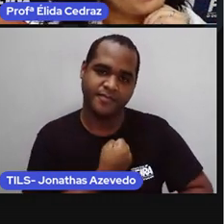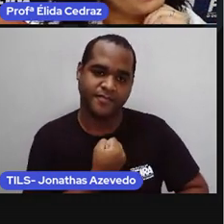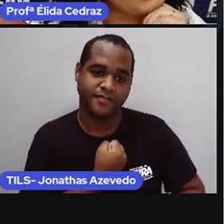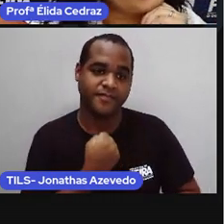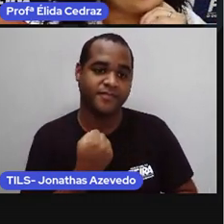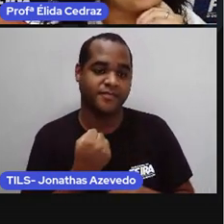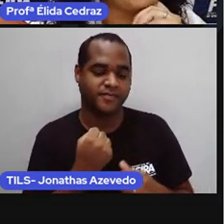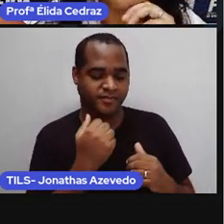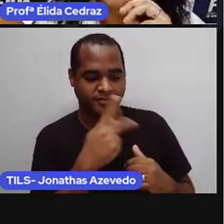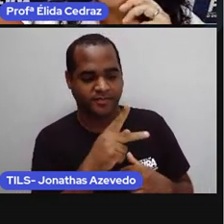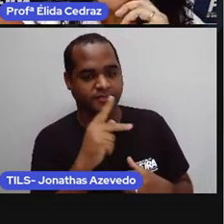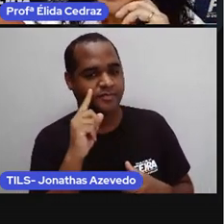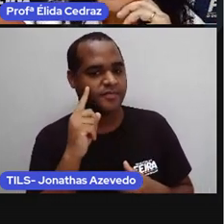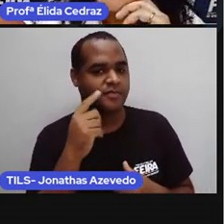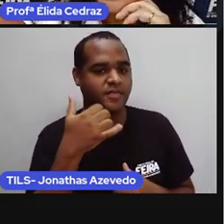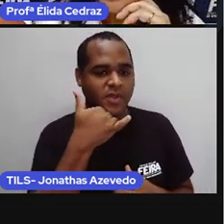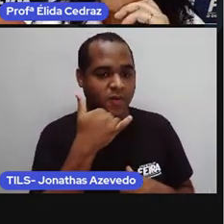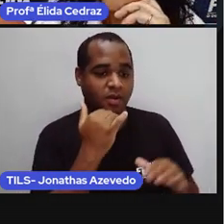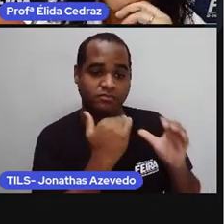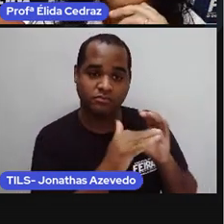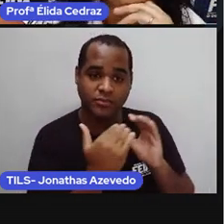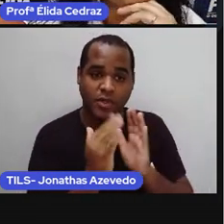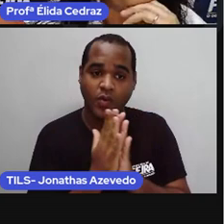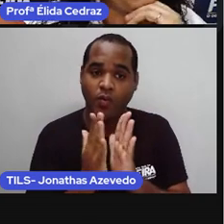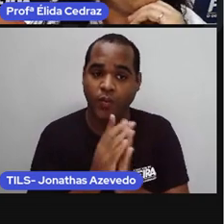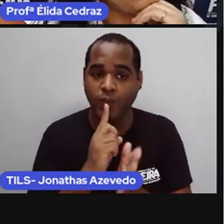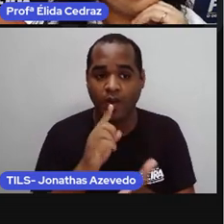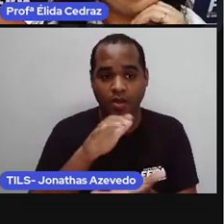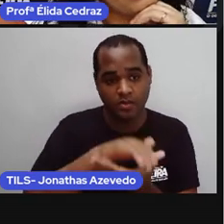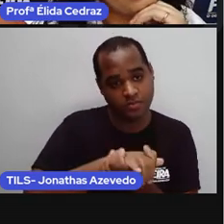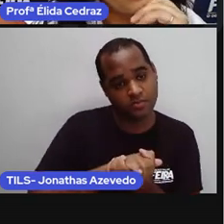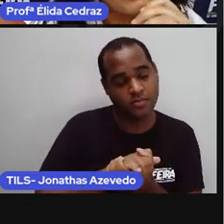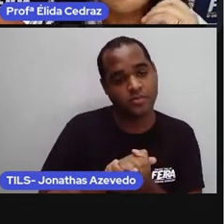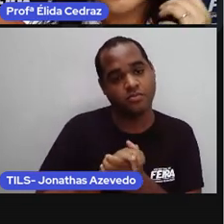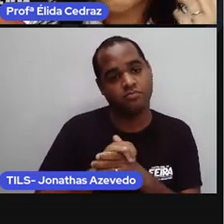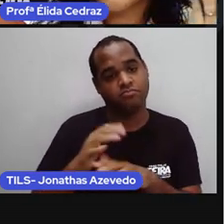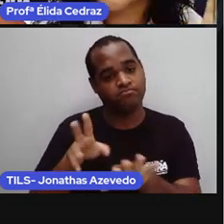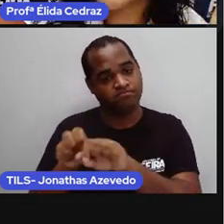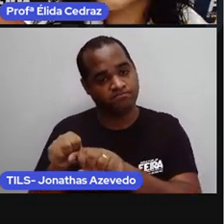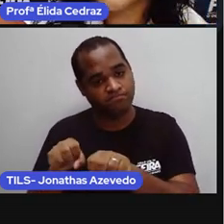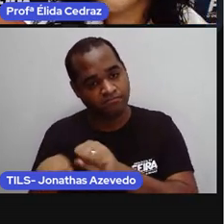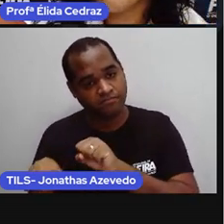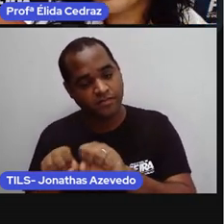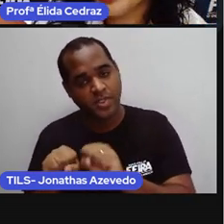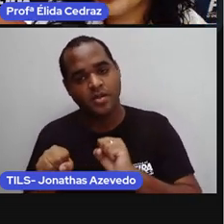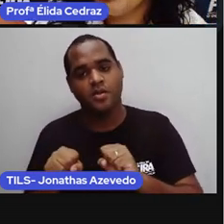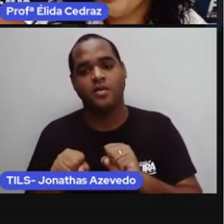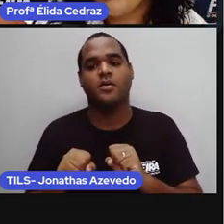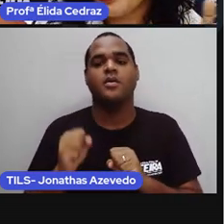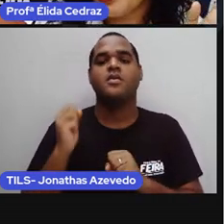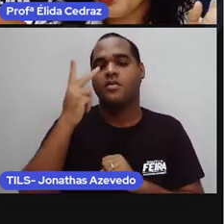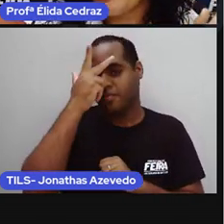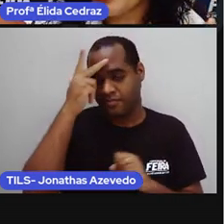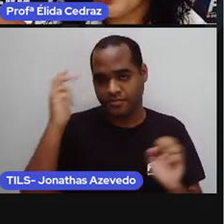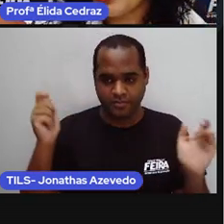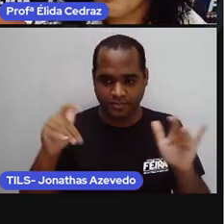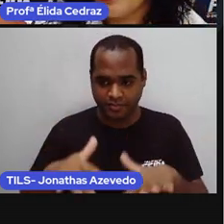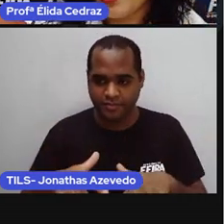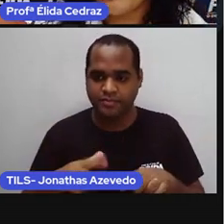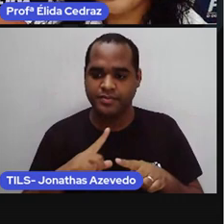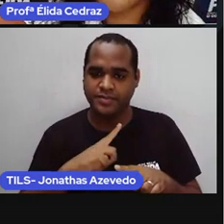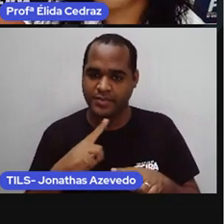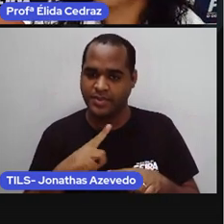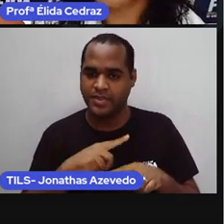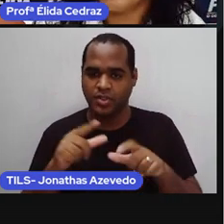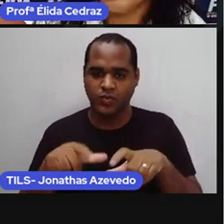aniversariante, do casal, do formando, das pessoas que irão ao chá de beber, ao chá de